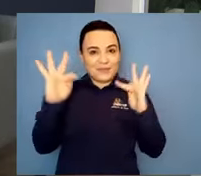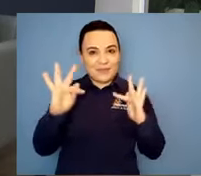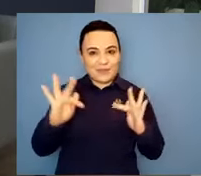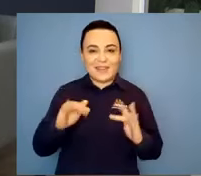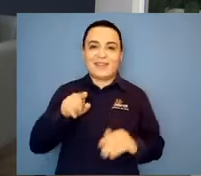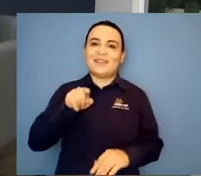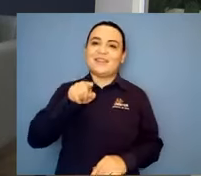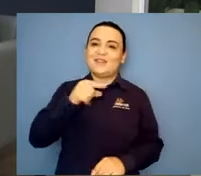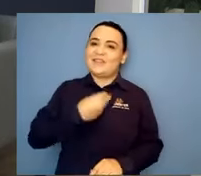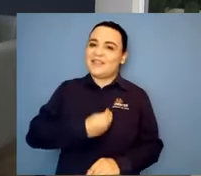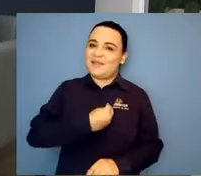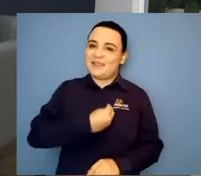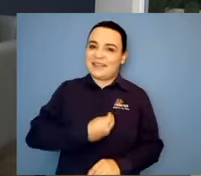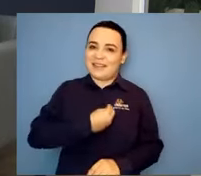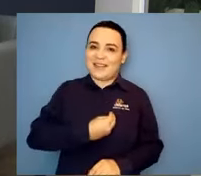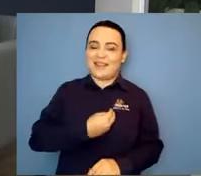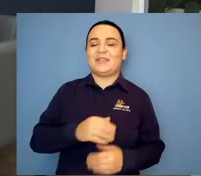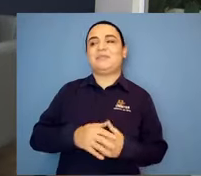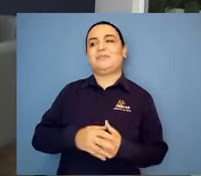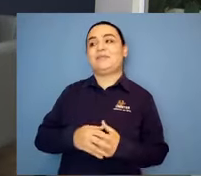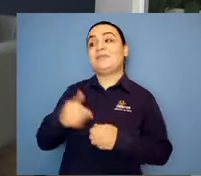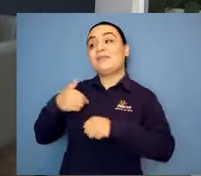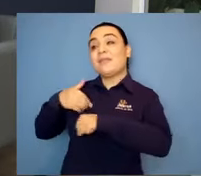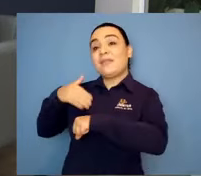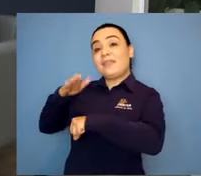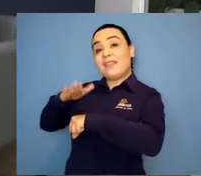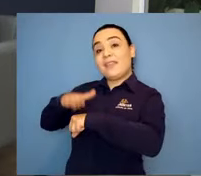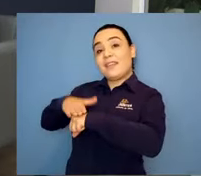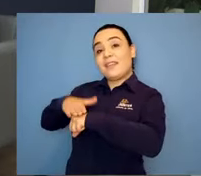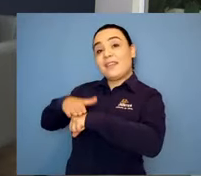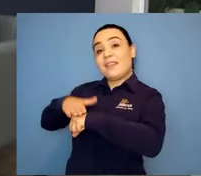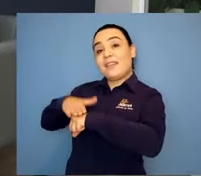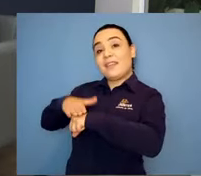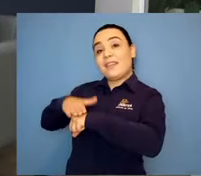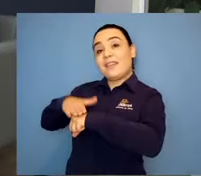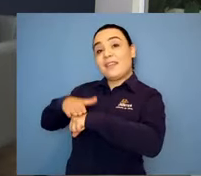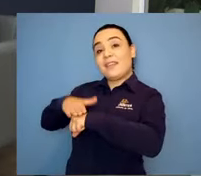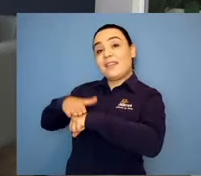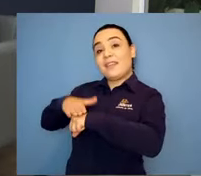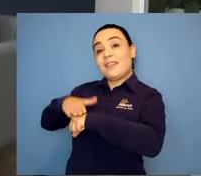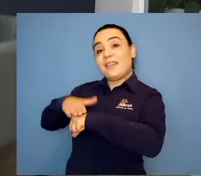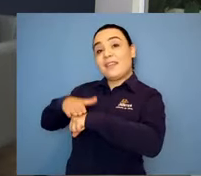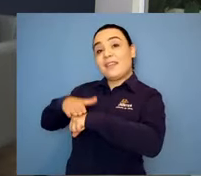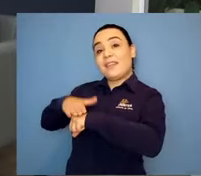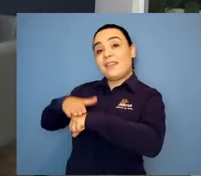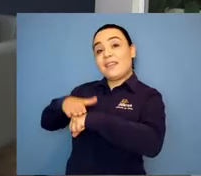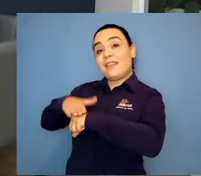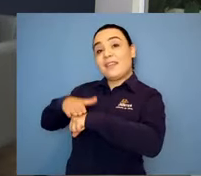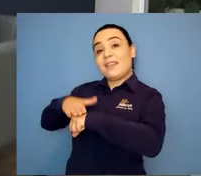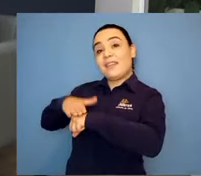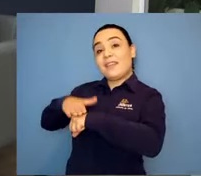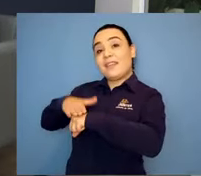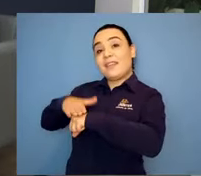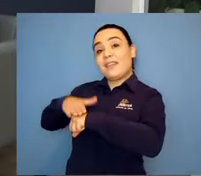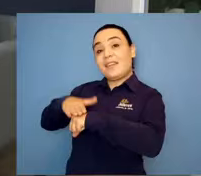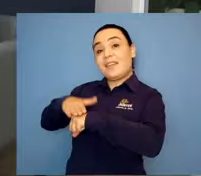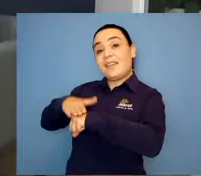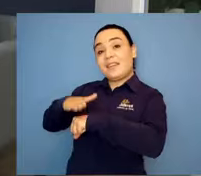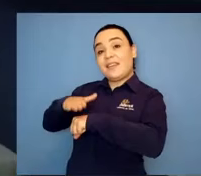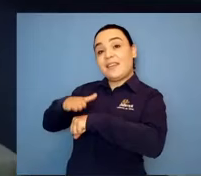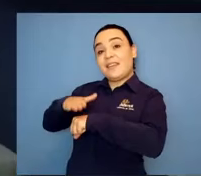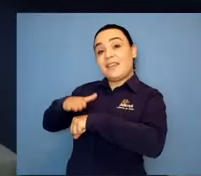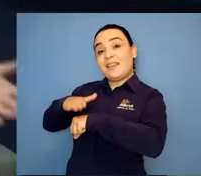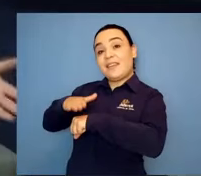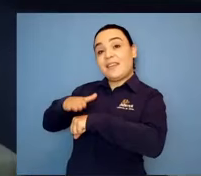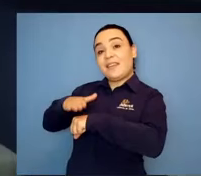agradeço a oportunidade, né, o meu trabalho é tirar as doenças raras da invisibilidade, né, então a